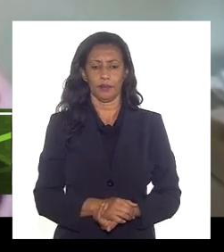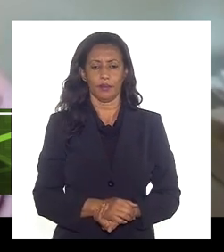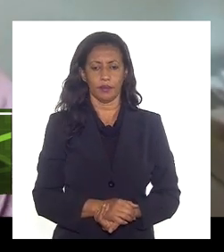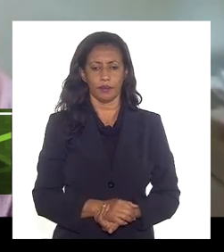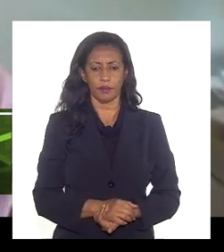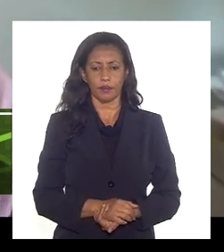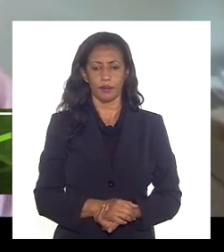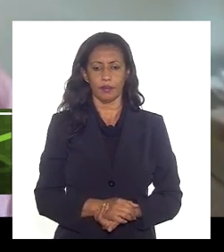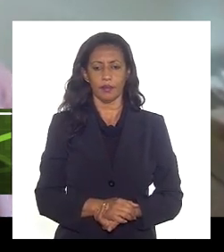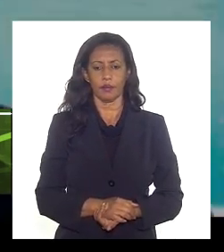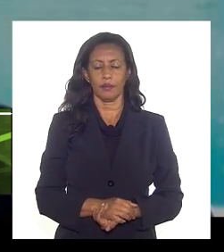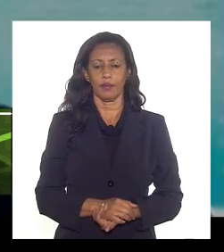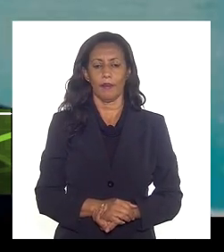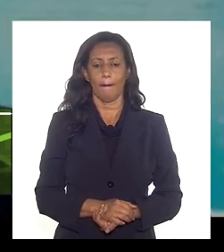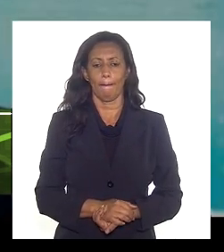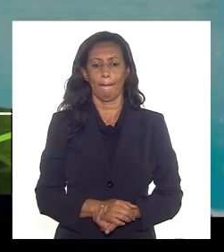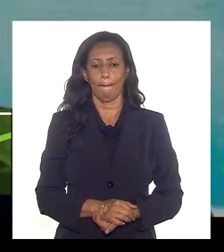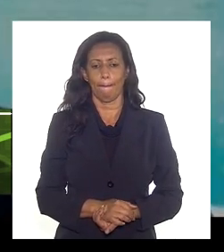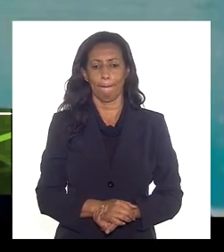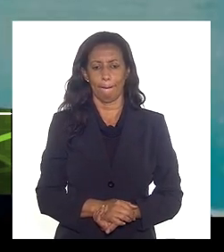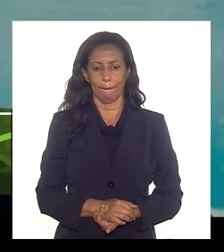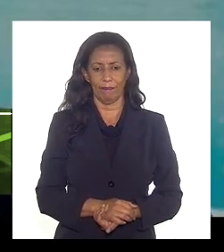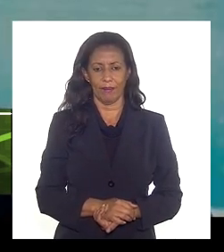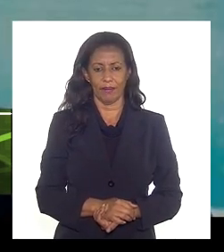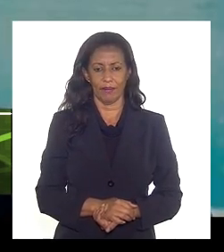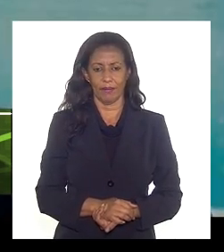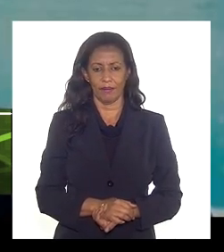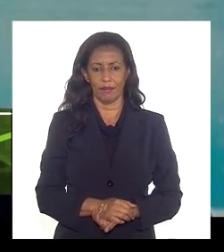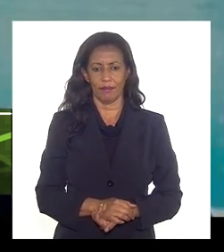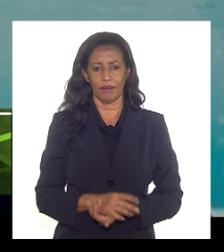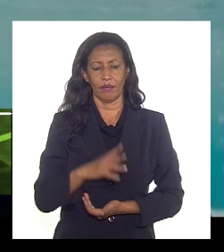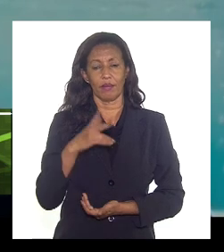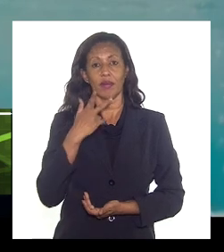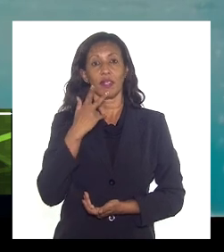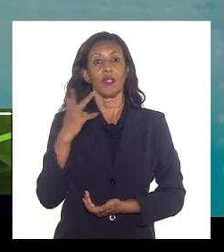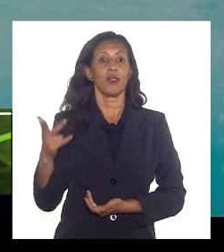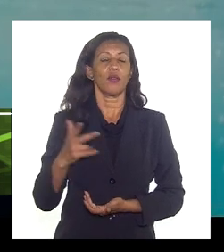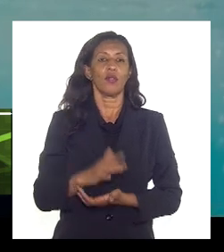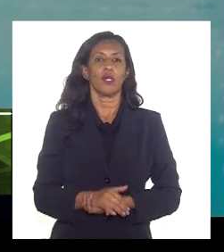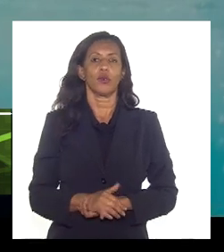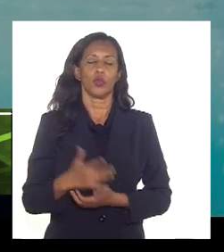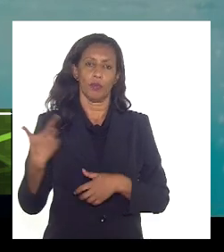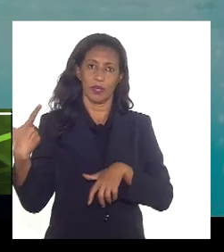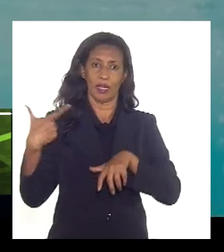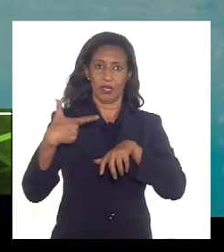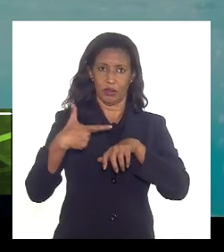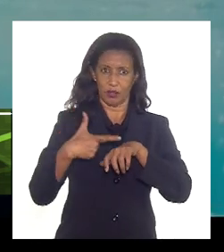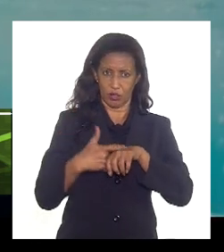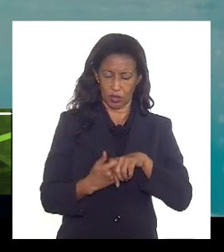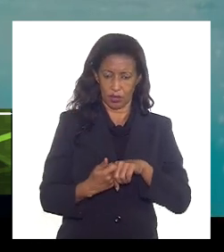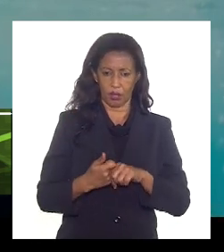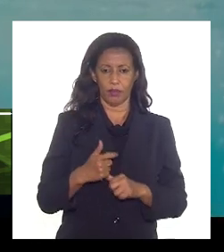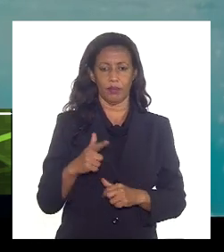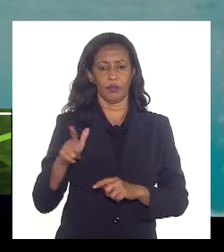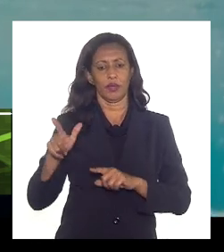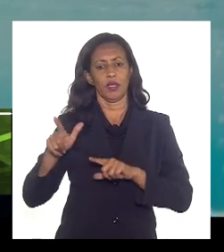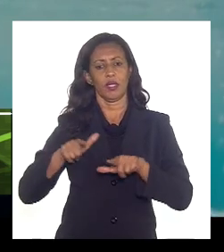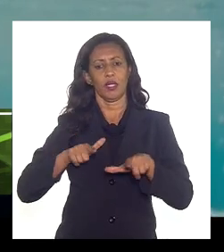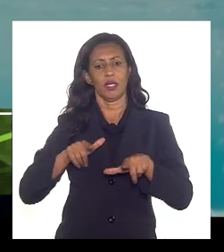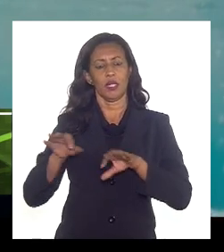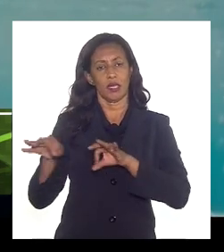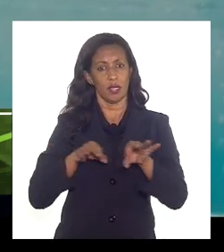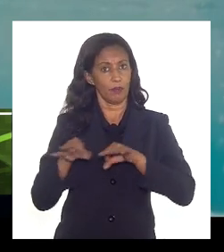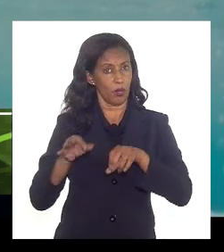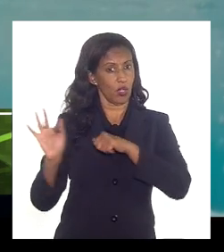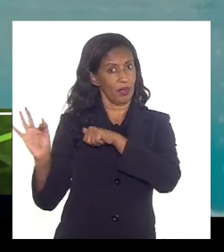bom então assim comentando sobre a escolha do projeto ele é um a escolha o critério é